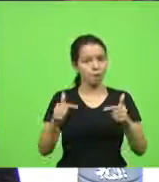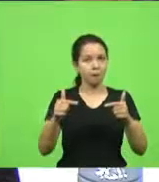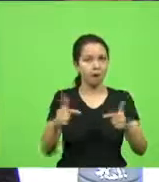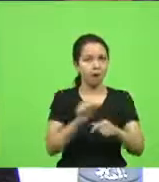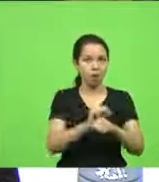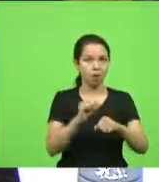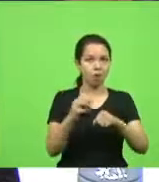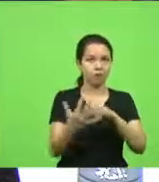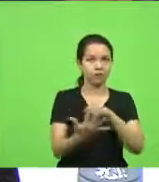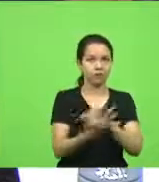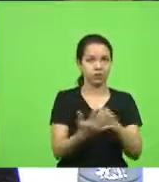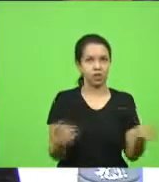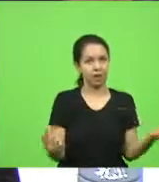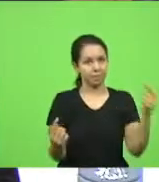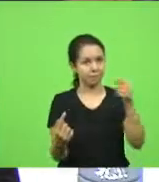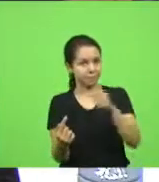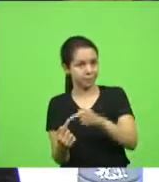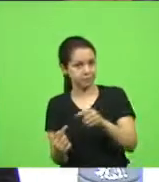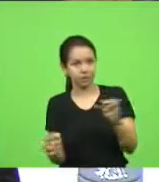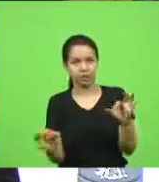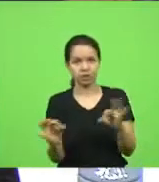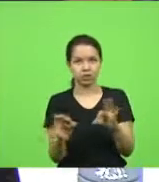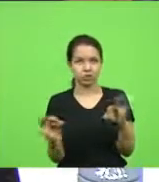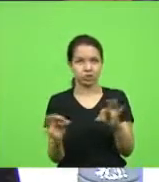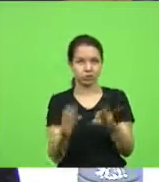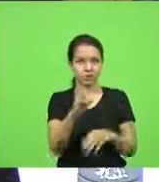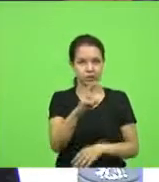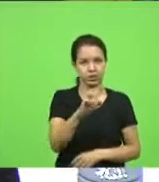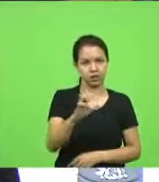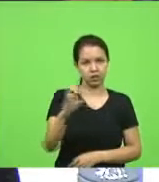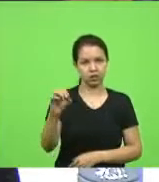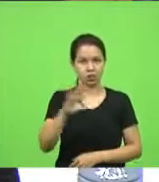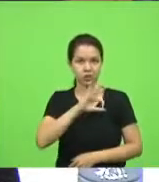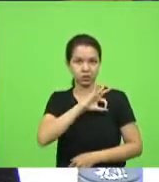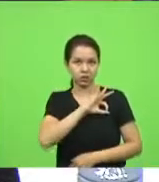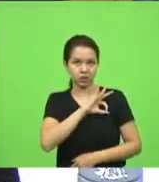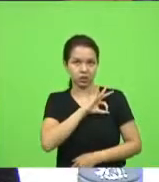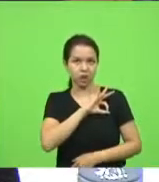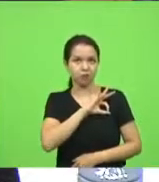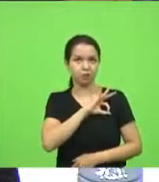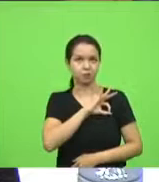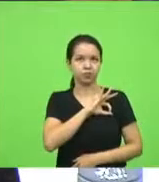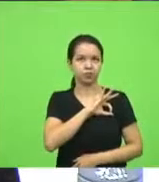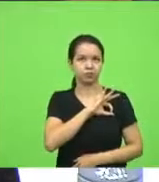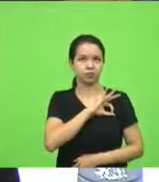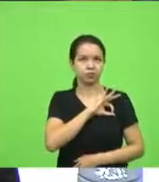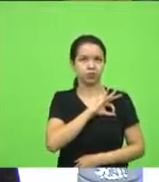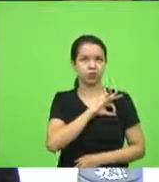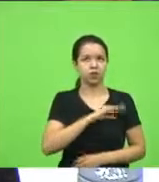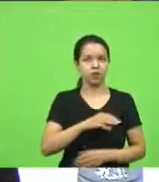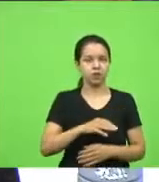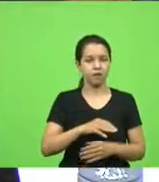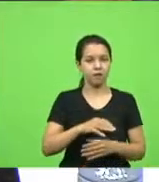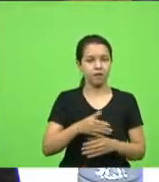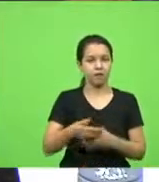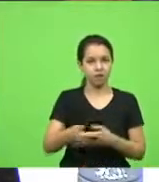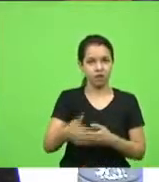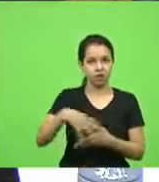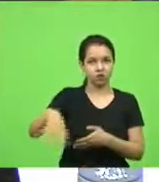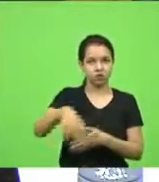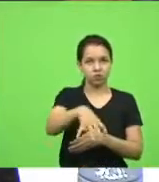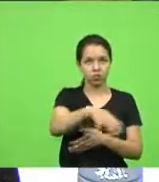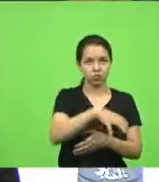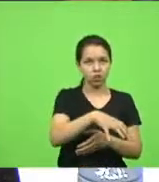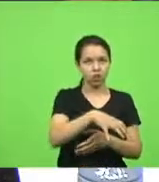Não está relacionado, deputado Sargento Lima, aos 500 policiais, aproximadamente, que serão distribuídos. Então, eu